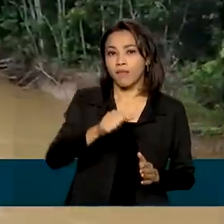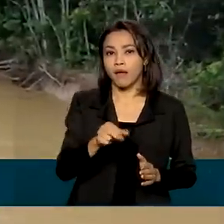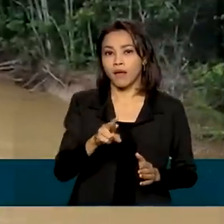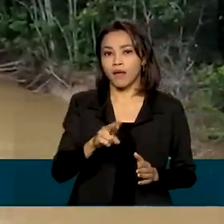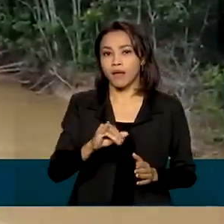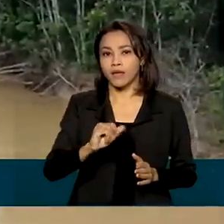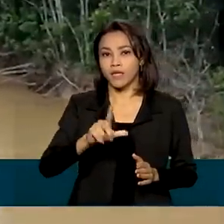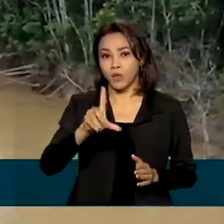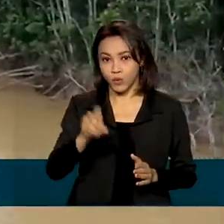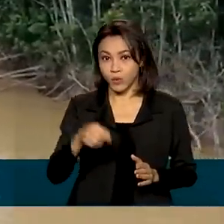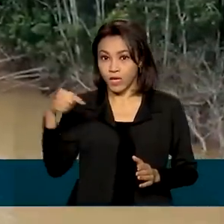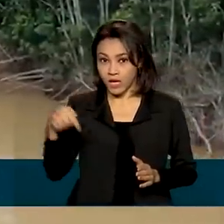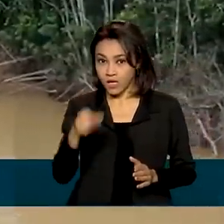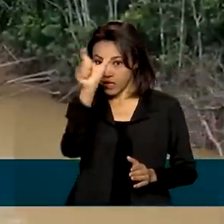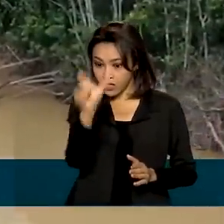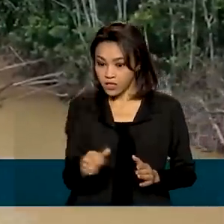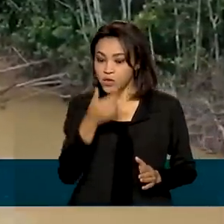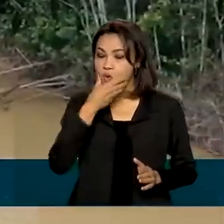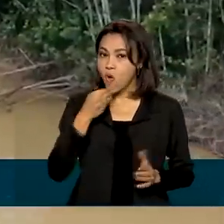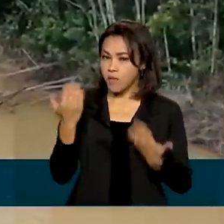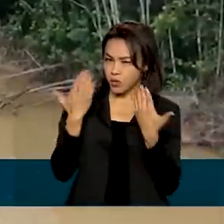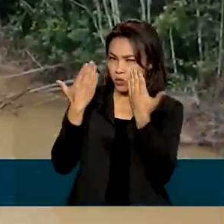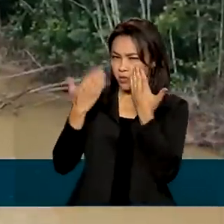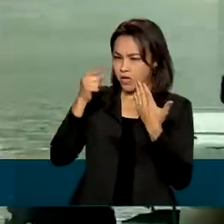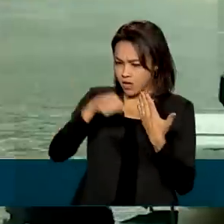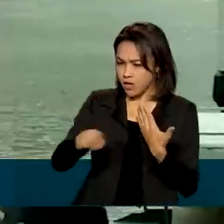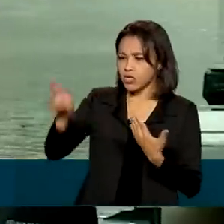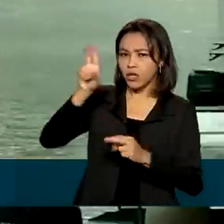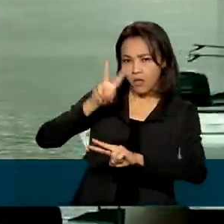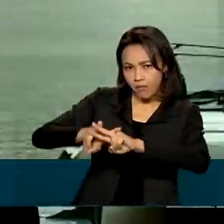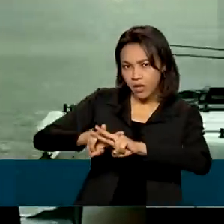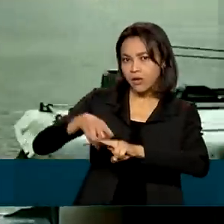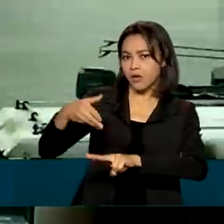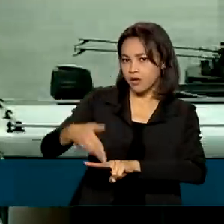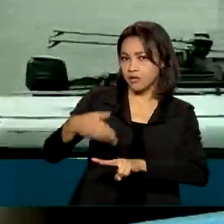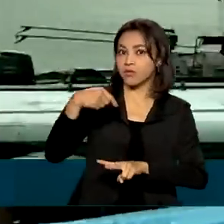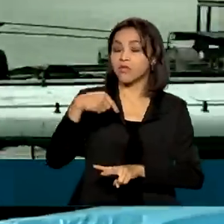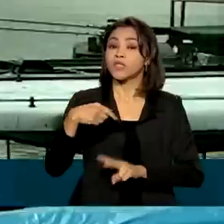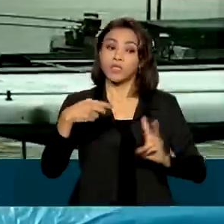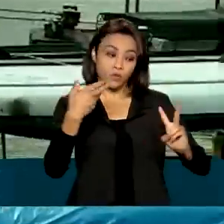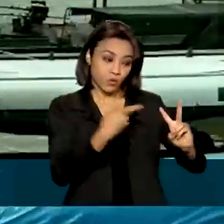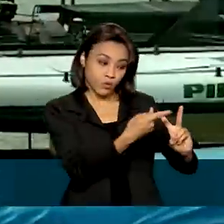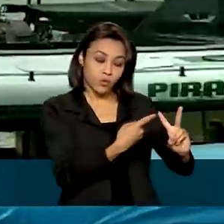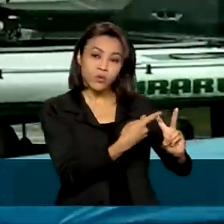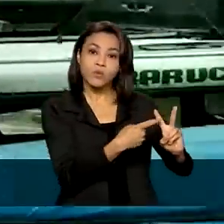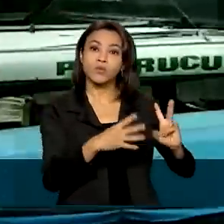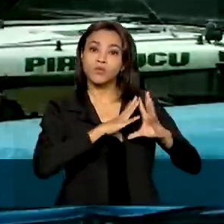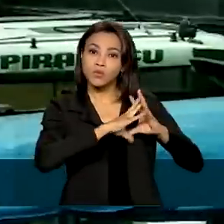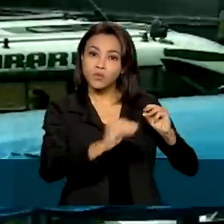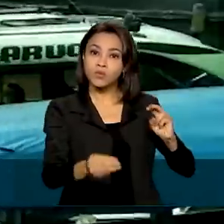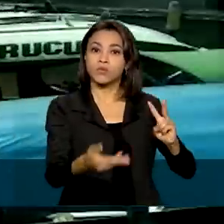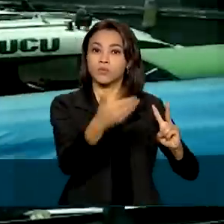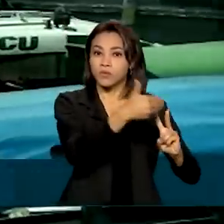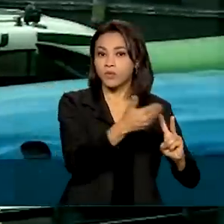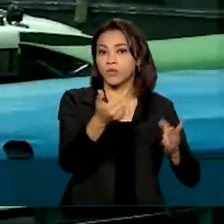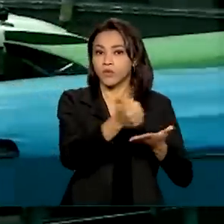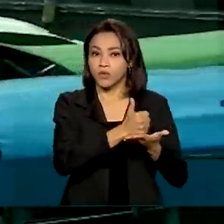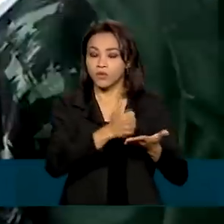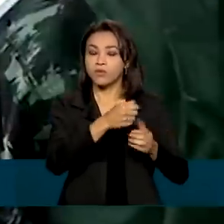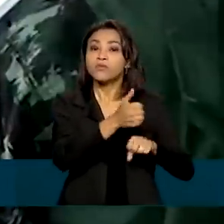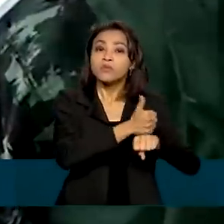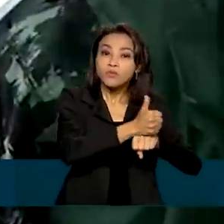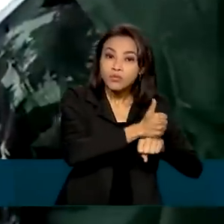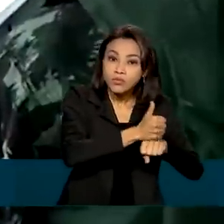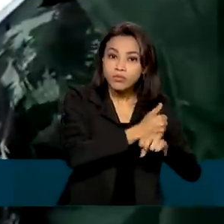em prisão temporária. Ele é suspeito de envolvimento no desaparecimento do jornalista inglês Dom Philips e do indigenista Bruno